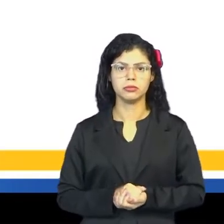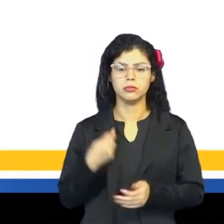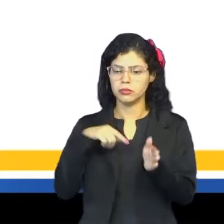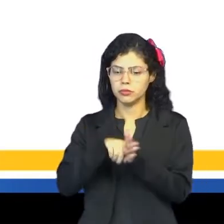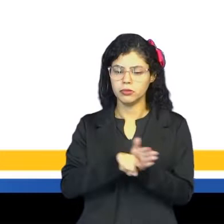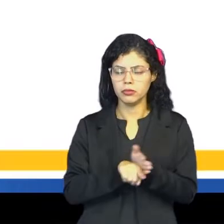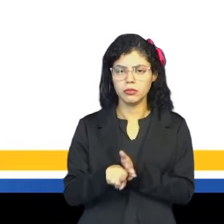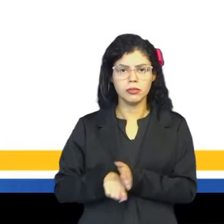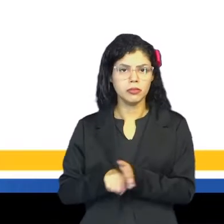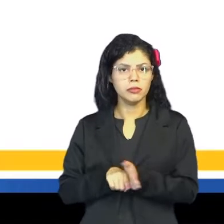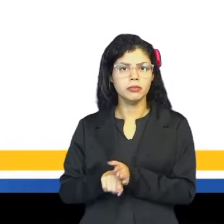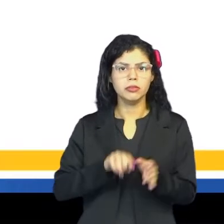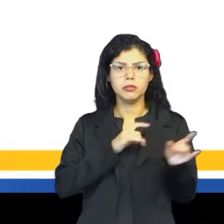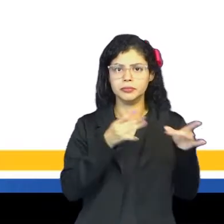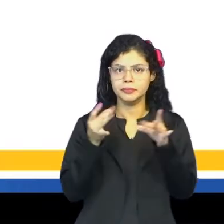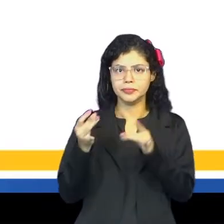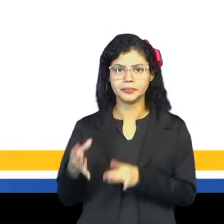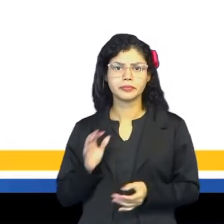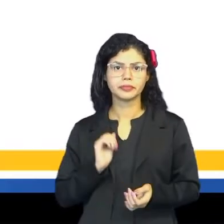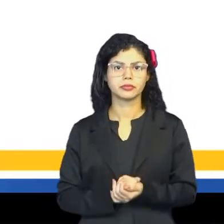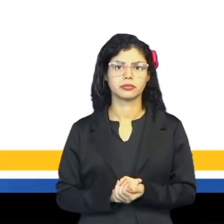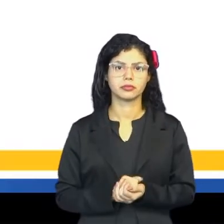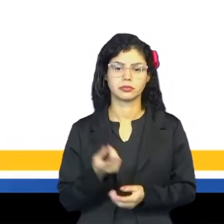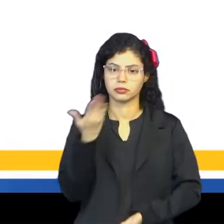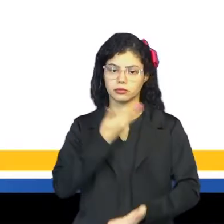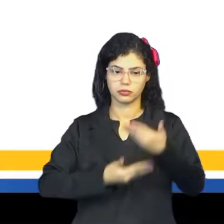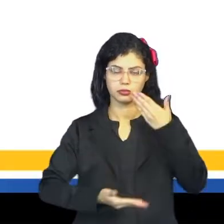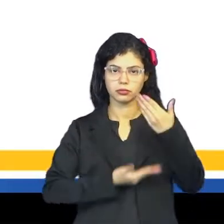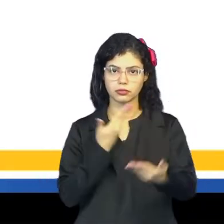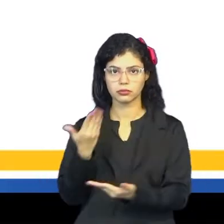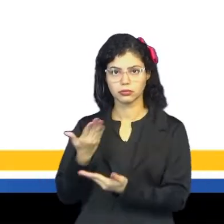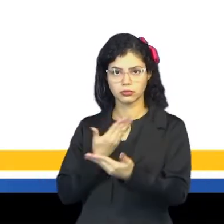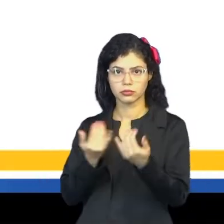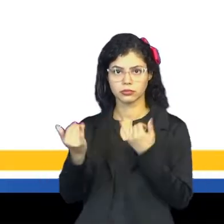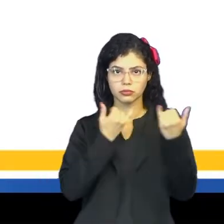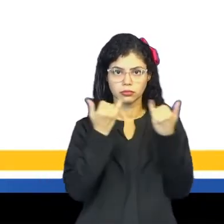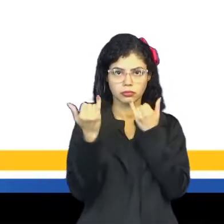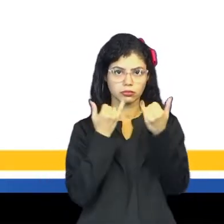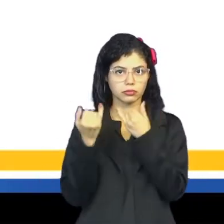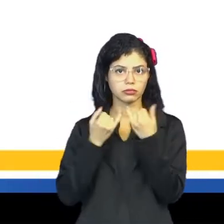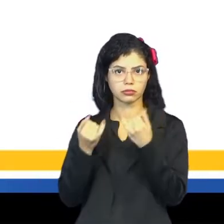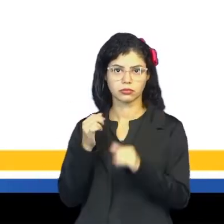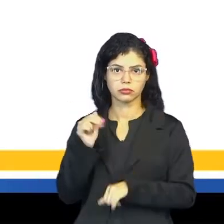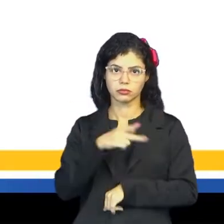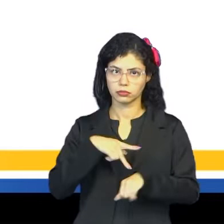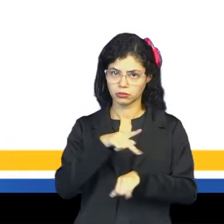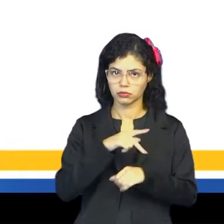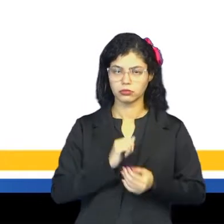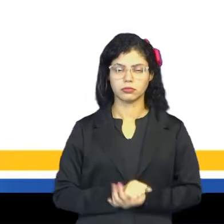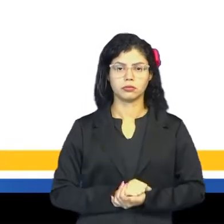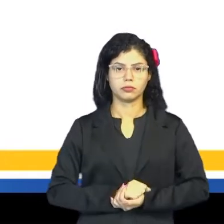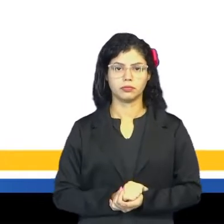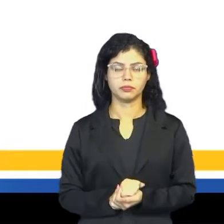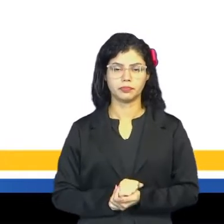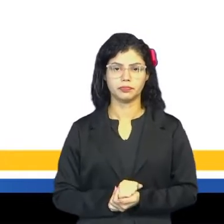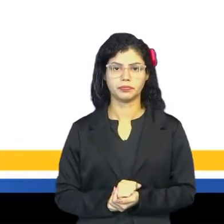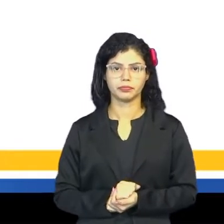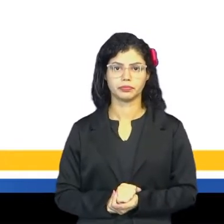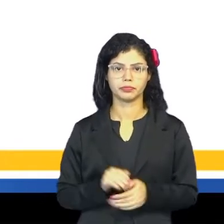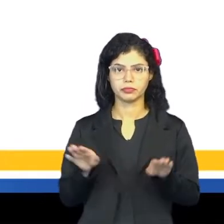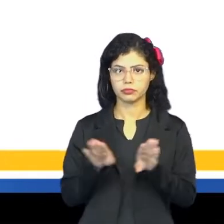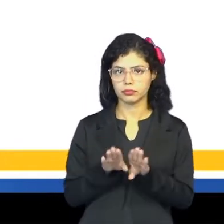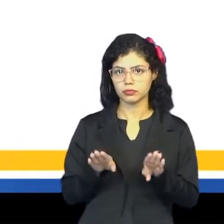pesquisas, o comércio e a troca de informações entre nações. Além disso,